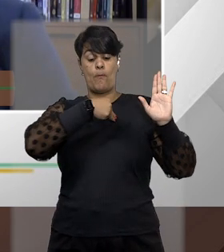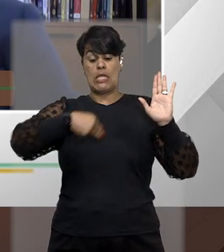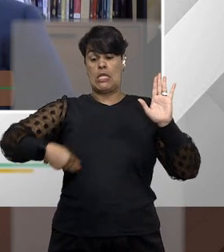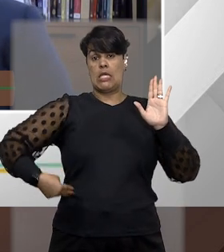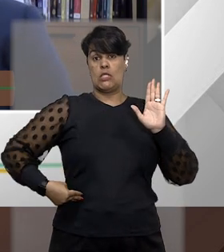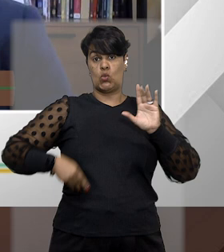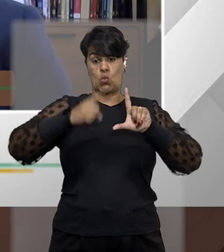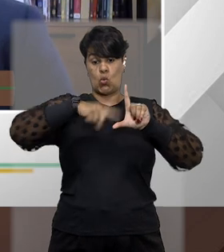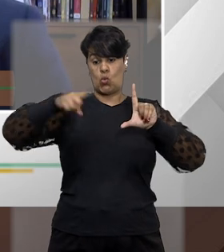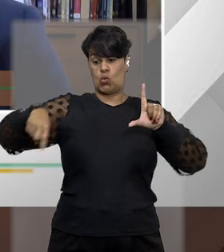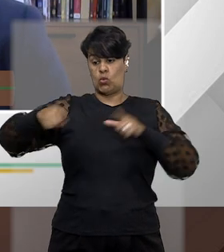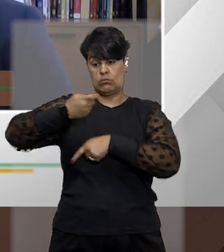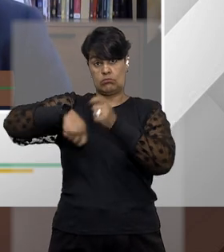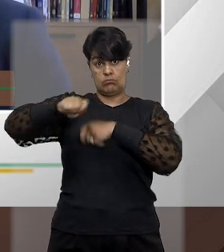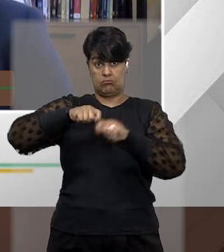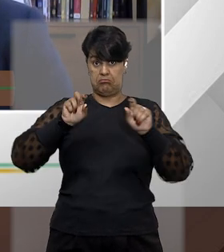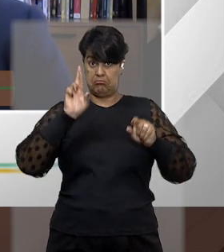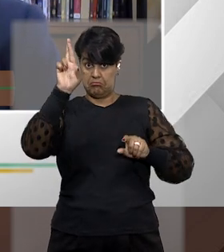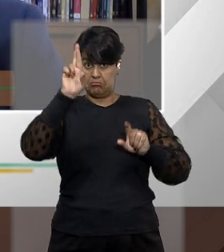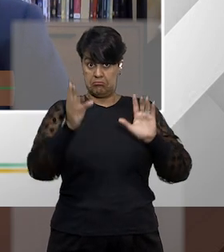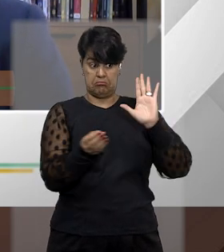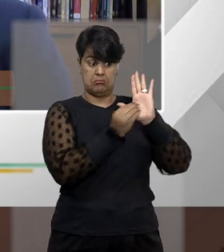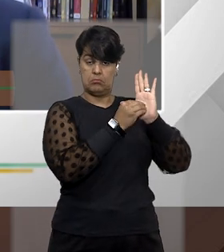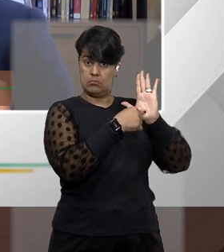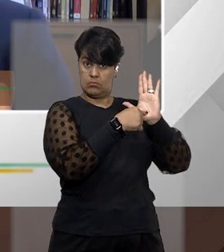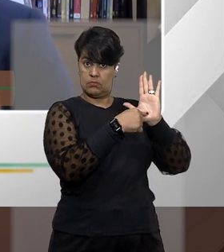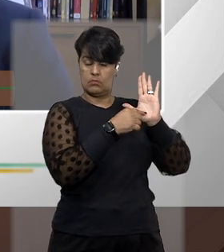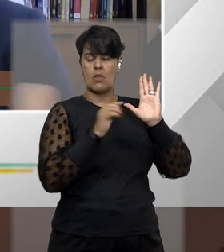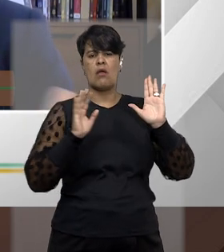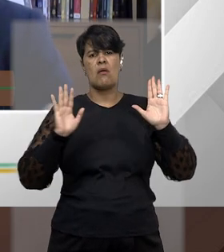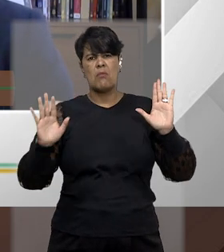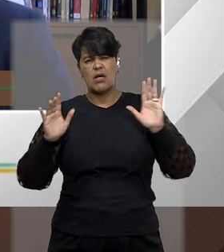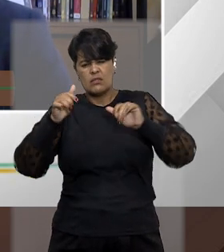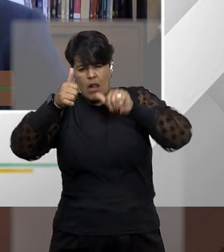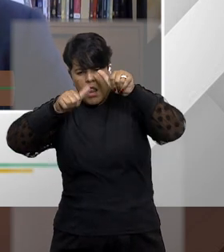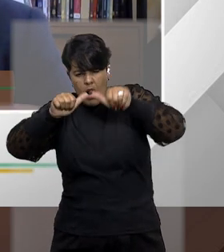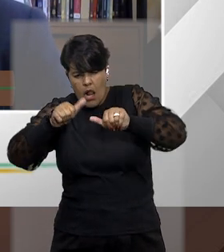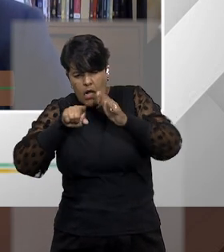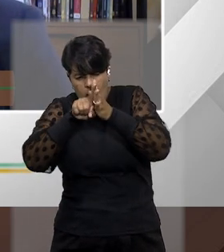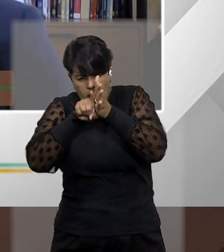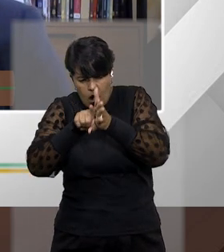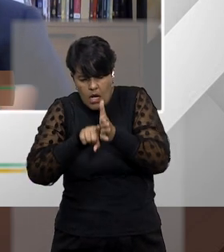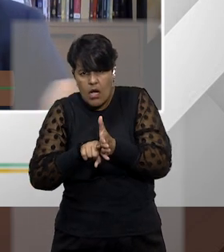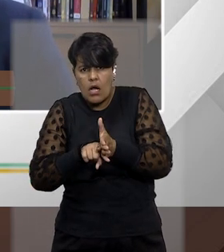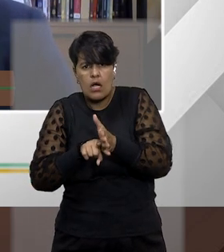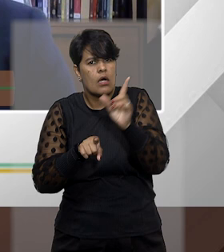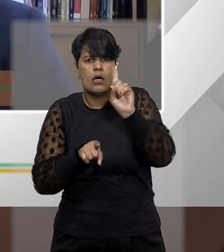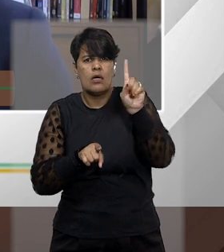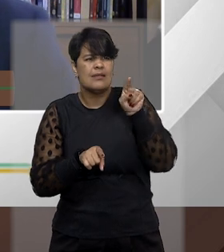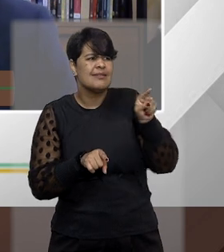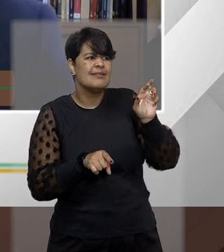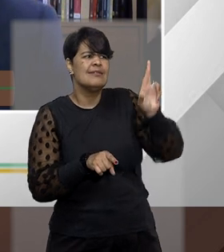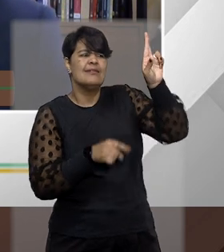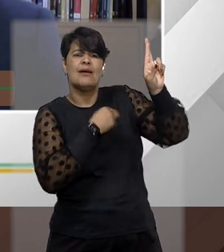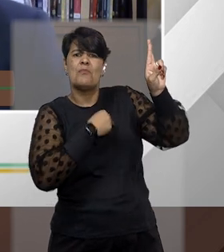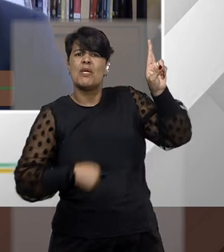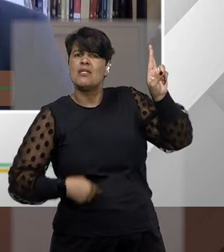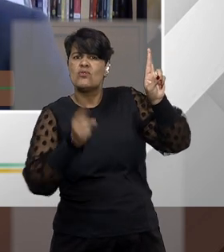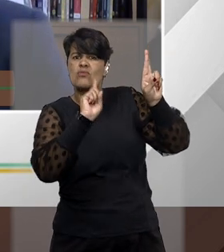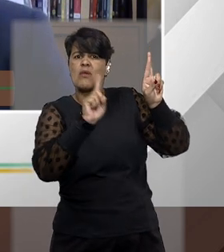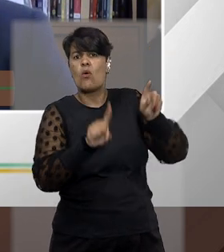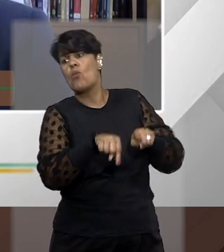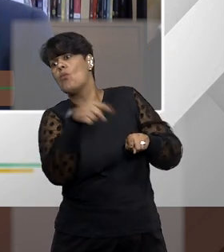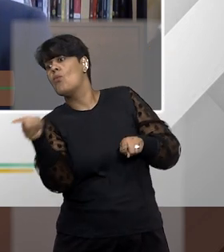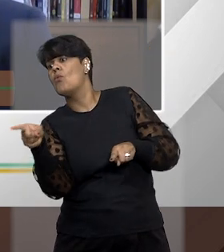Só que, na prática, a gente acaba percebendo que, na verdade, a autoridade co-atora seria o secretário da Receita Federal.